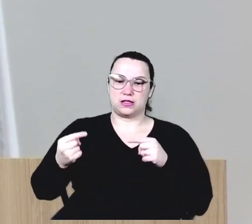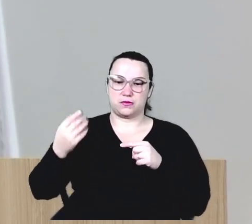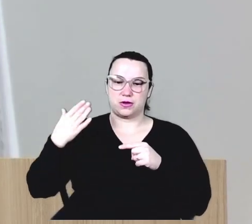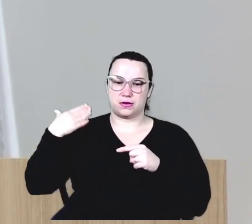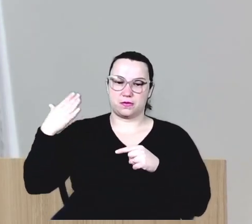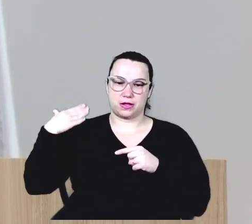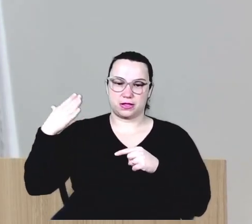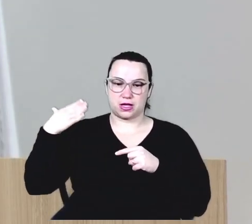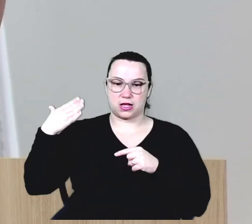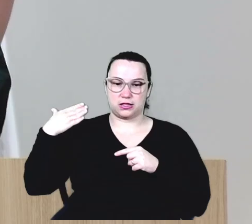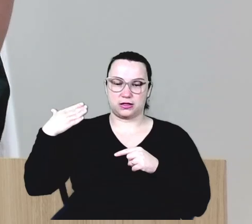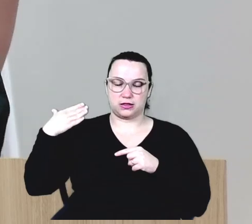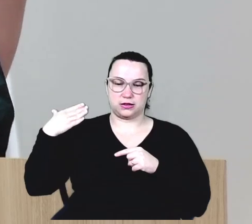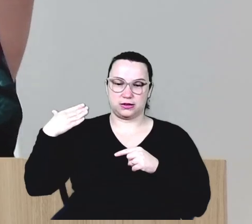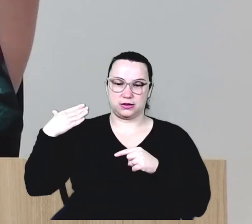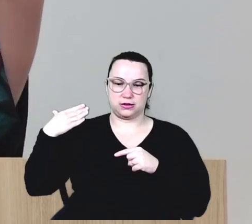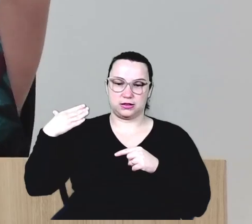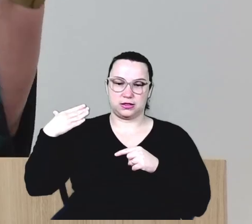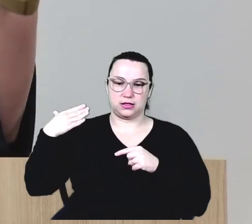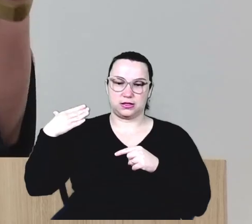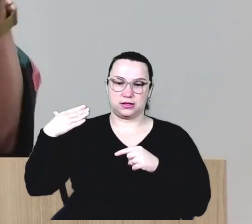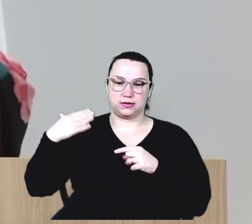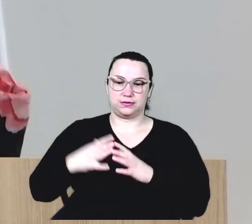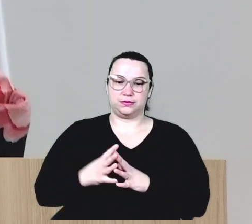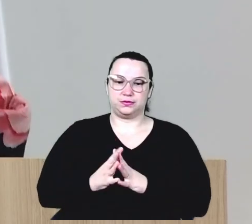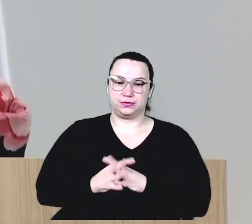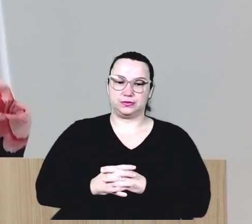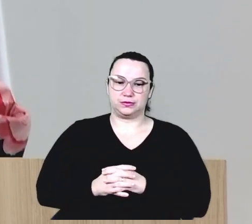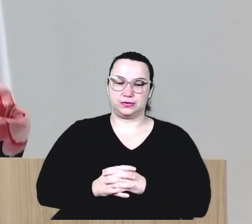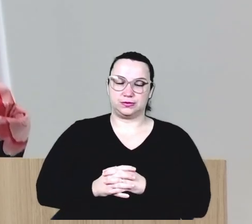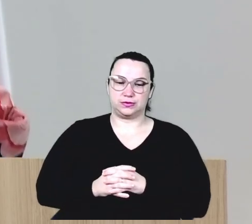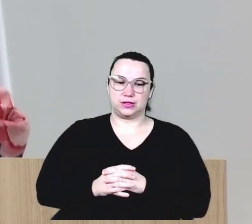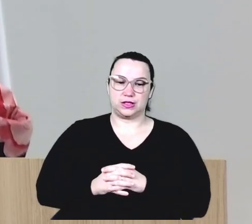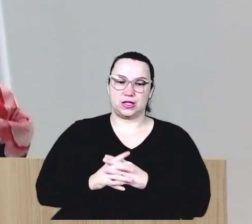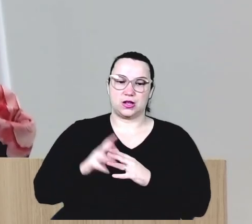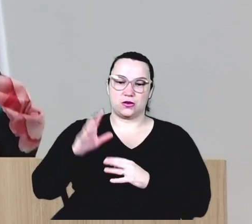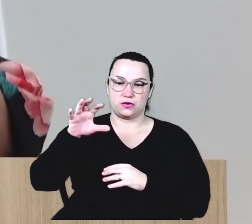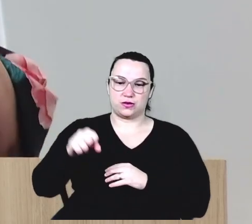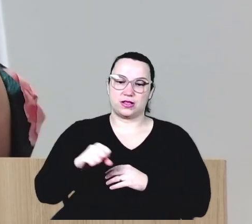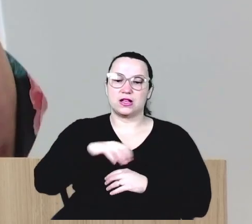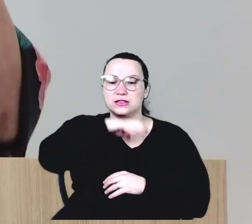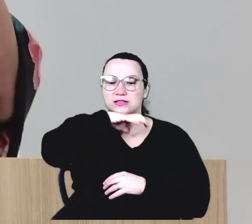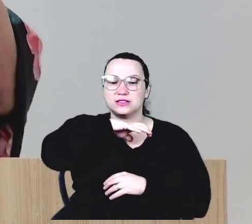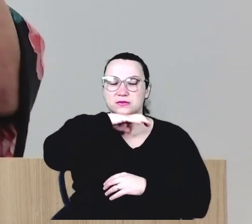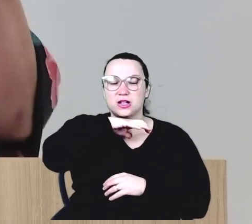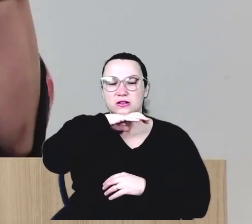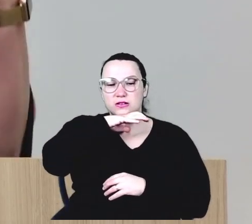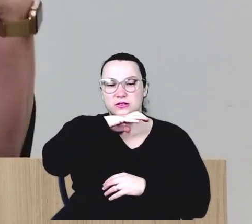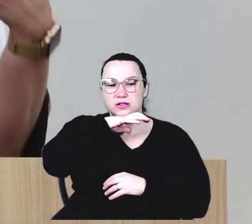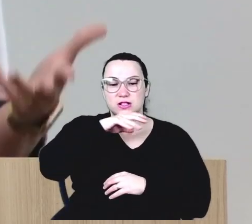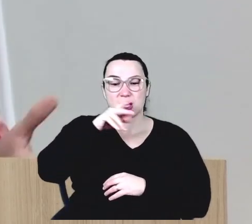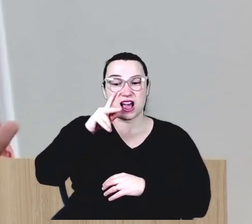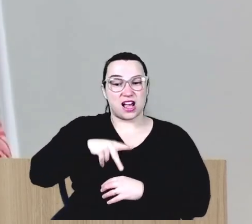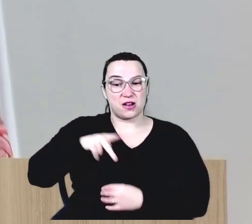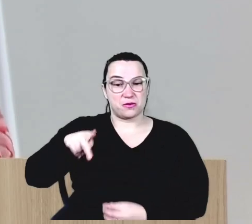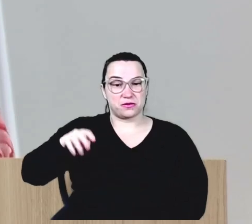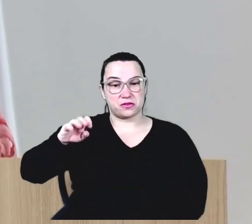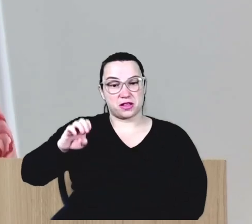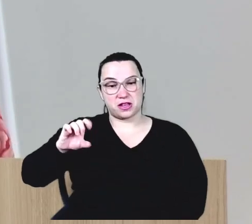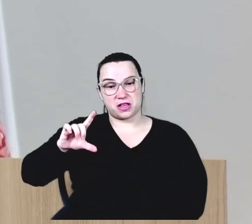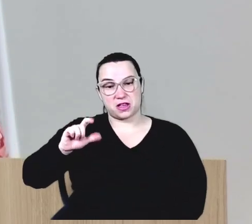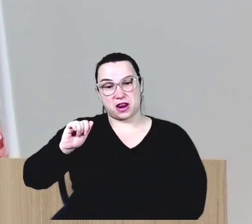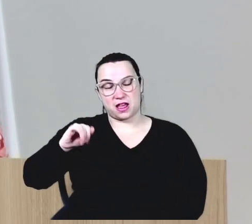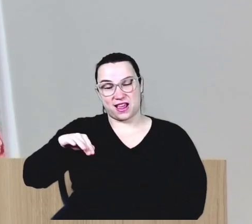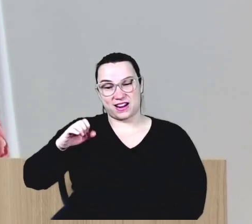fazendo um resgate de um animal, de uma pessoa que me pediu, e a prof. Elaine mora na frente dessa casa.